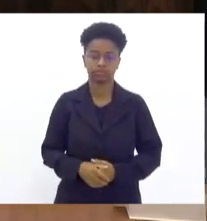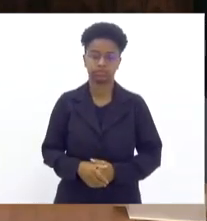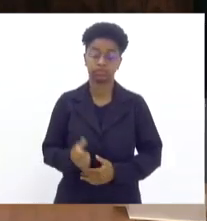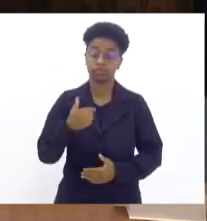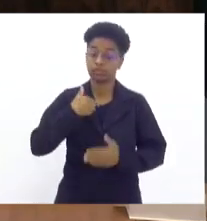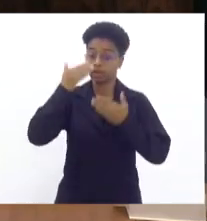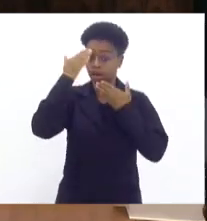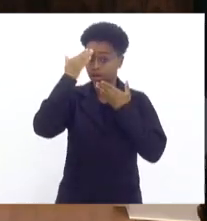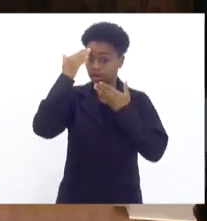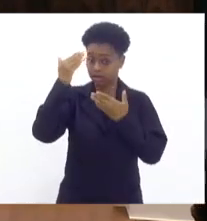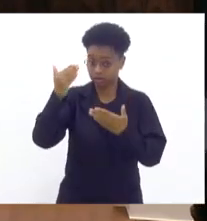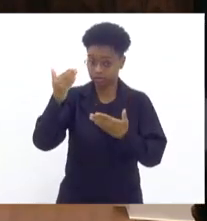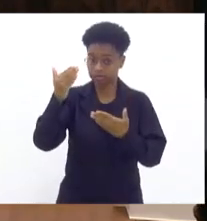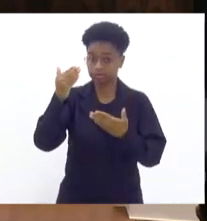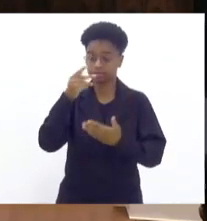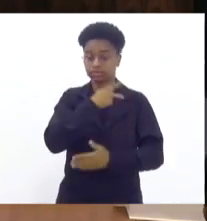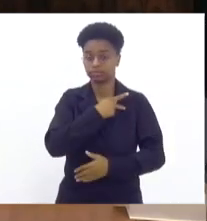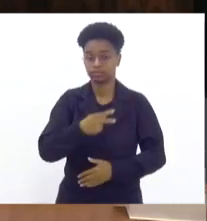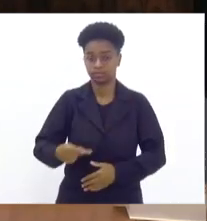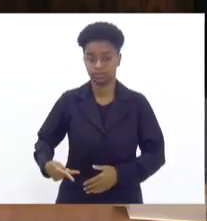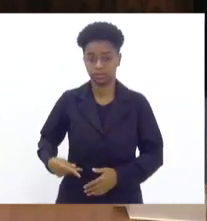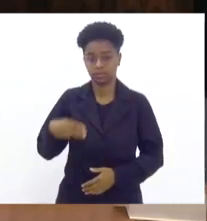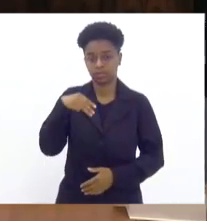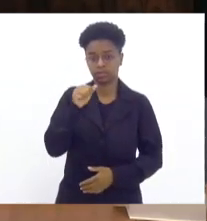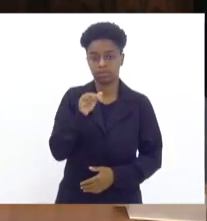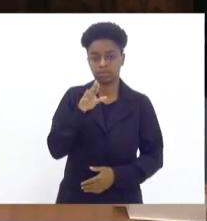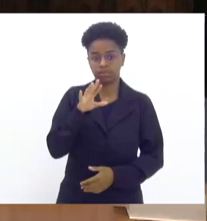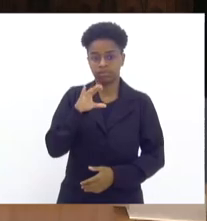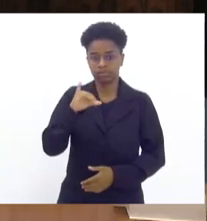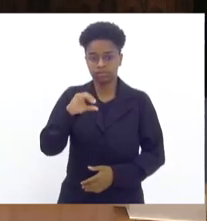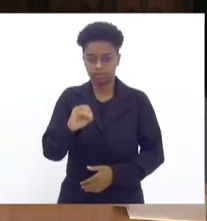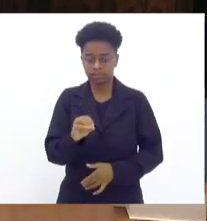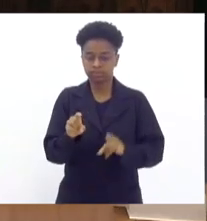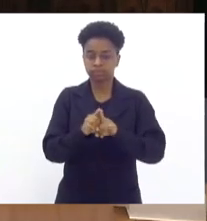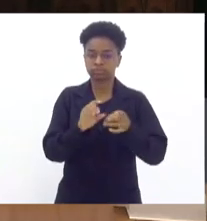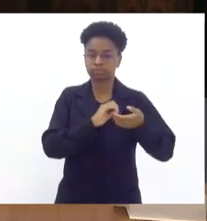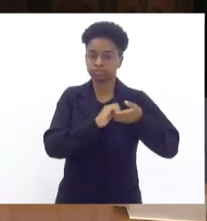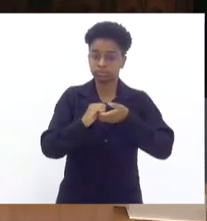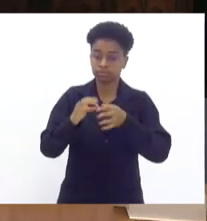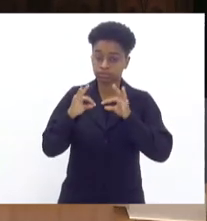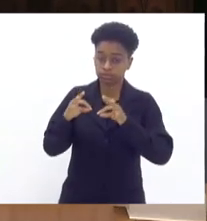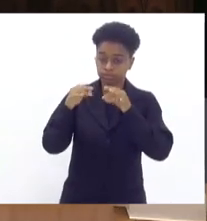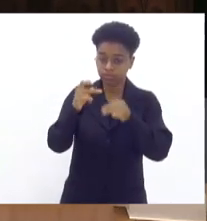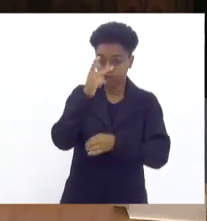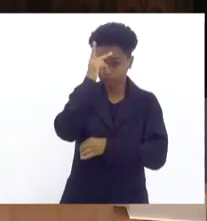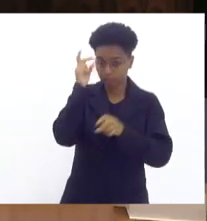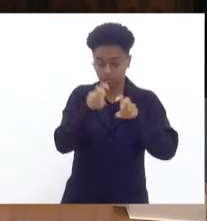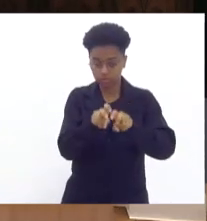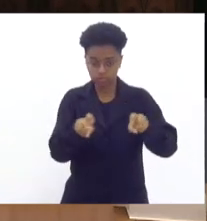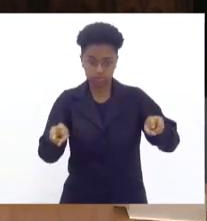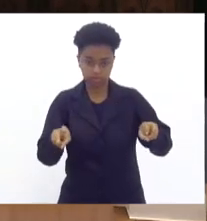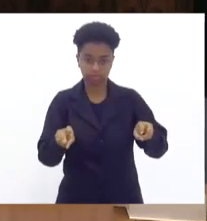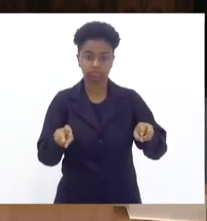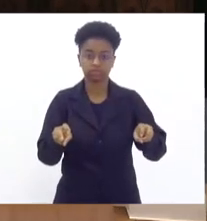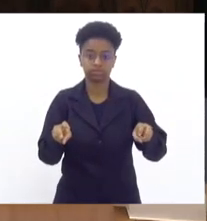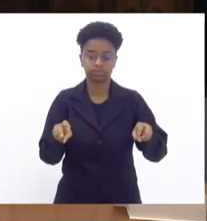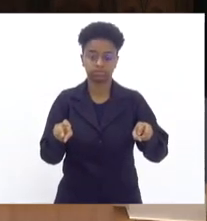Agradecer ao presidente, Márcio Galberto, saudar a todos presentes na mesa,